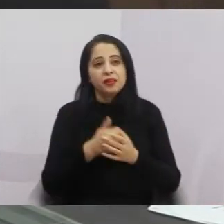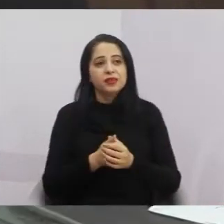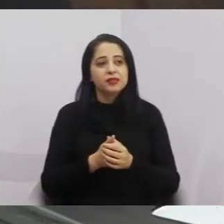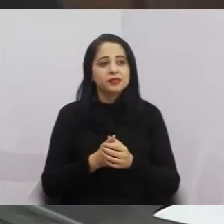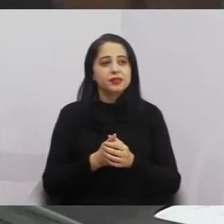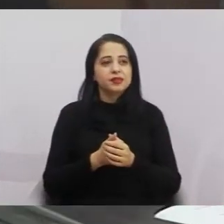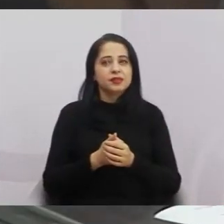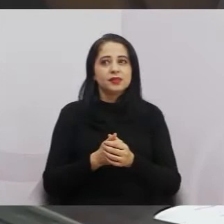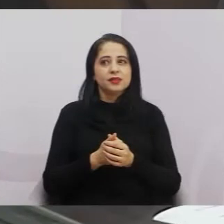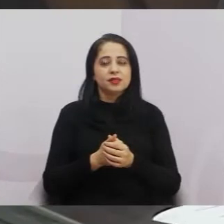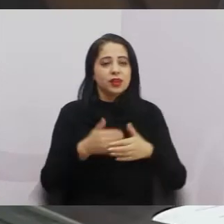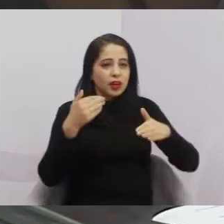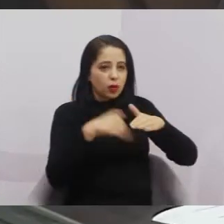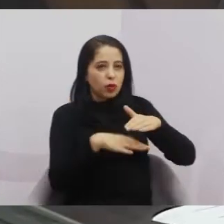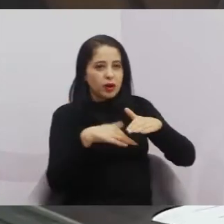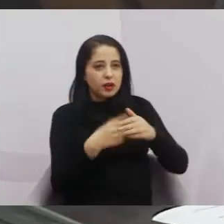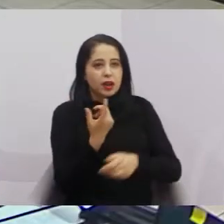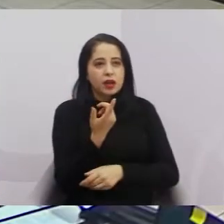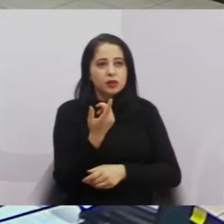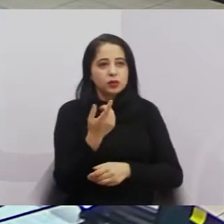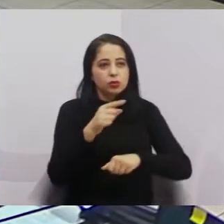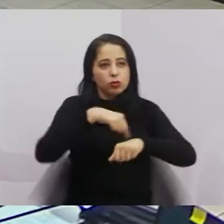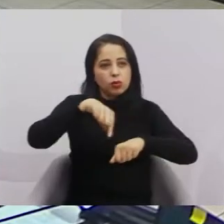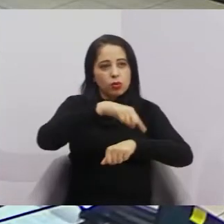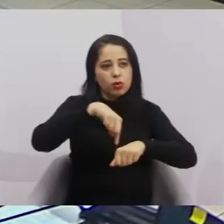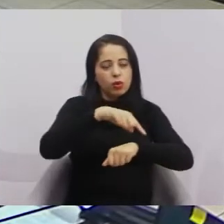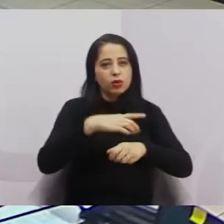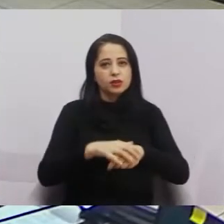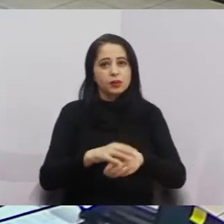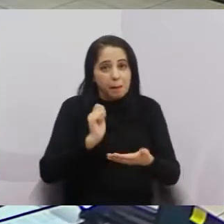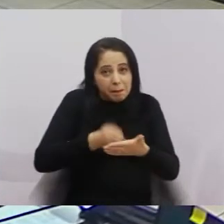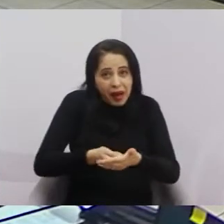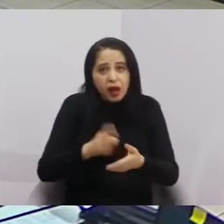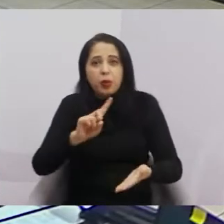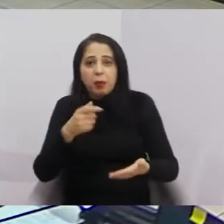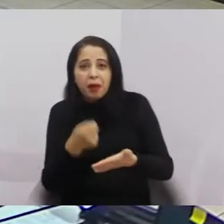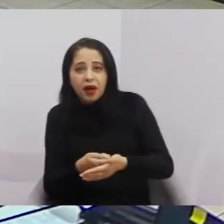Fica com banco de horas, não fica? Paga ou não paga?